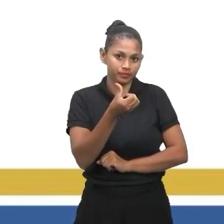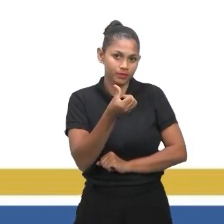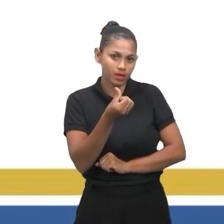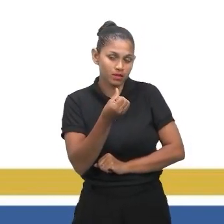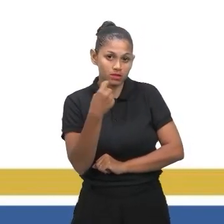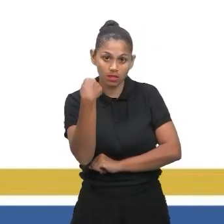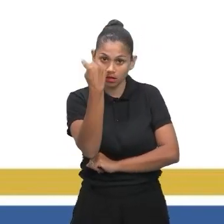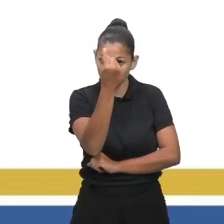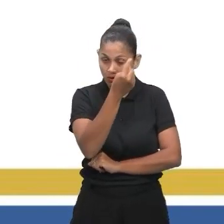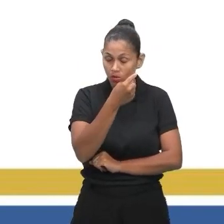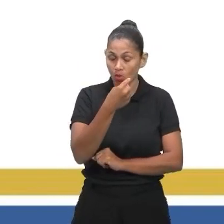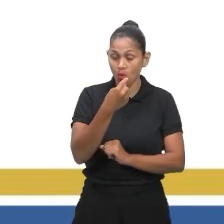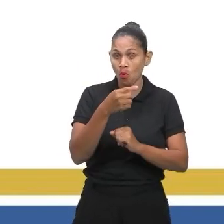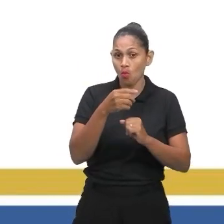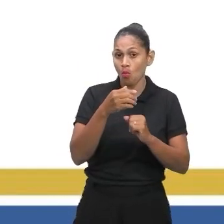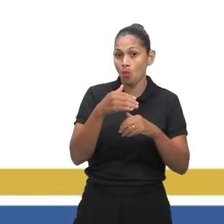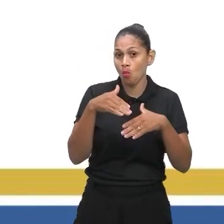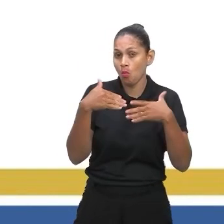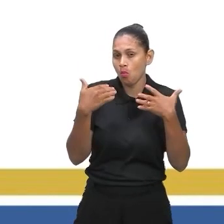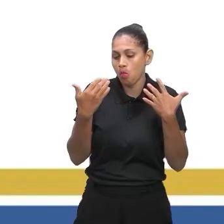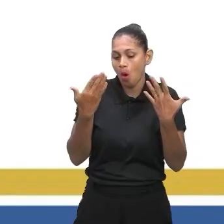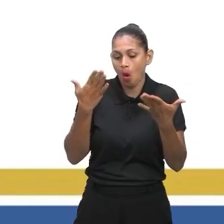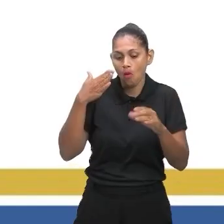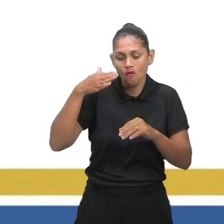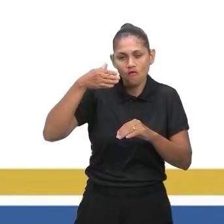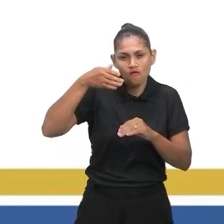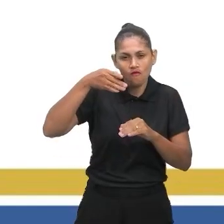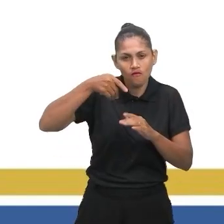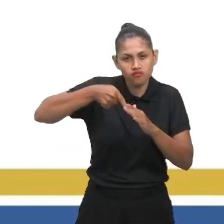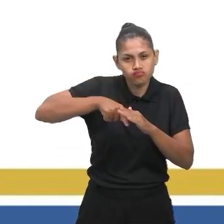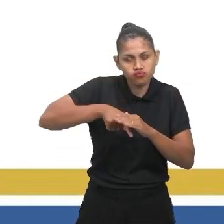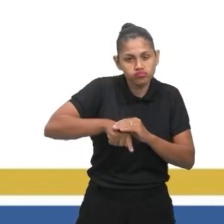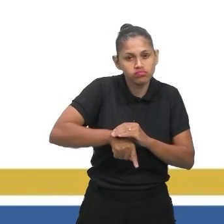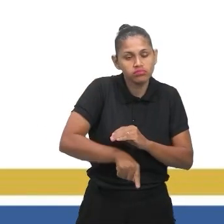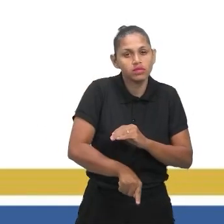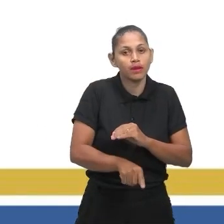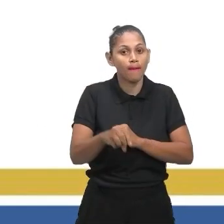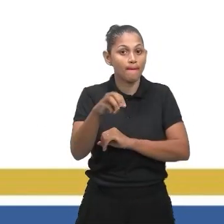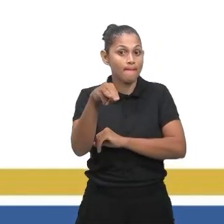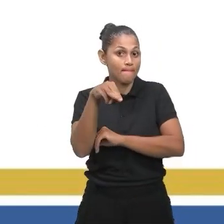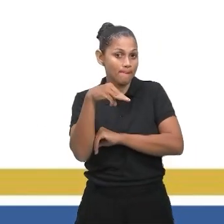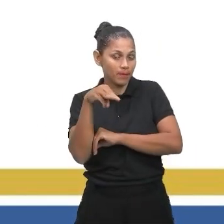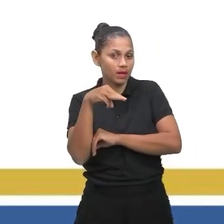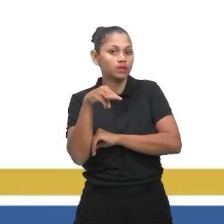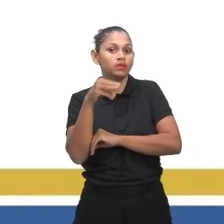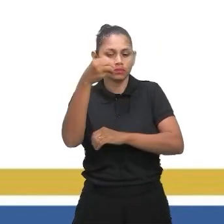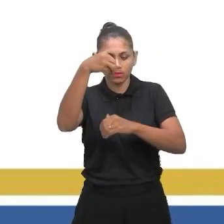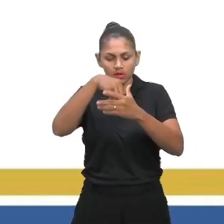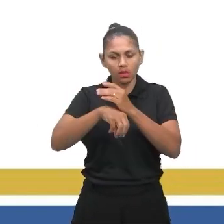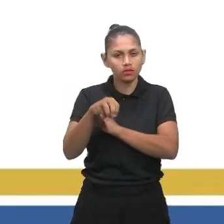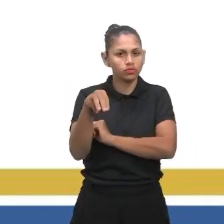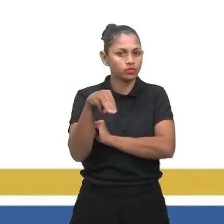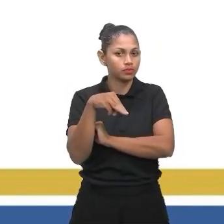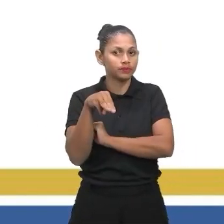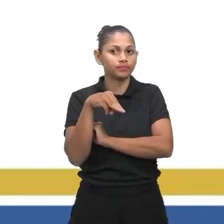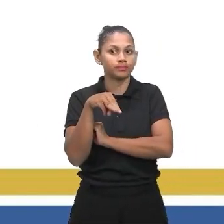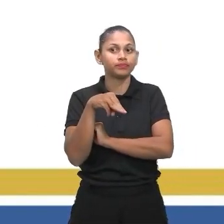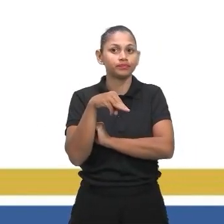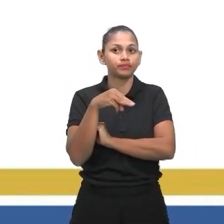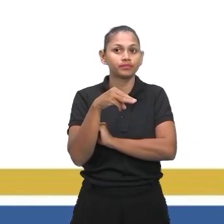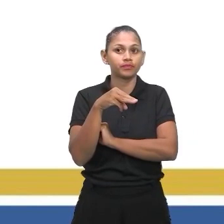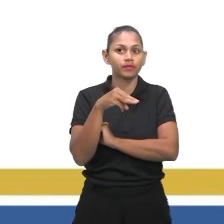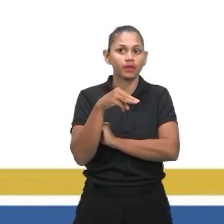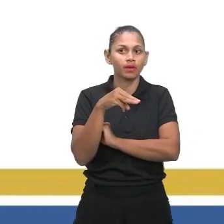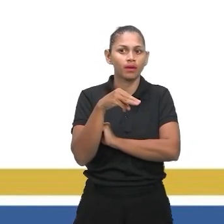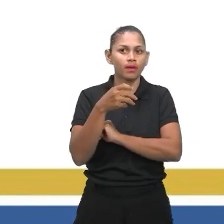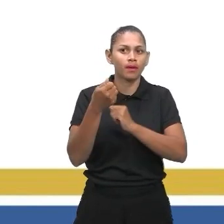é a profundidade do rio em metros no local onde foram feitos os registros? Dá para resolver a questão aqui? Não. O que é é